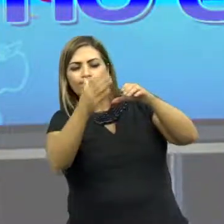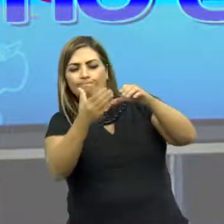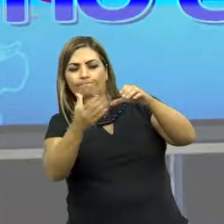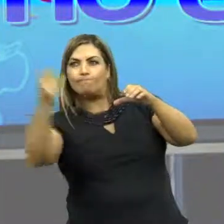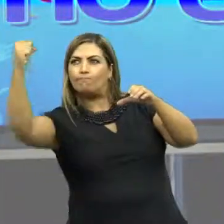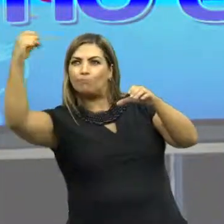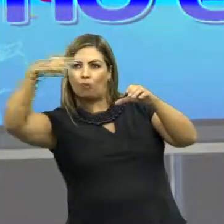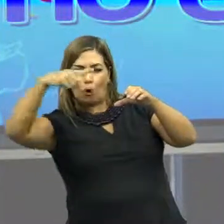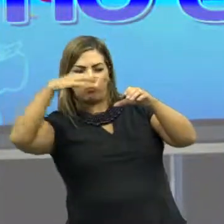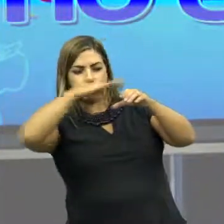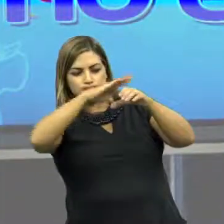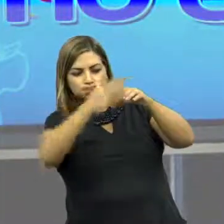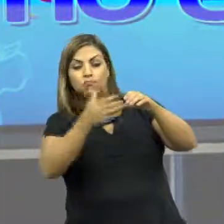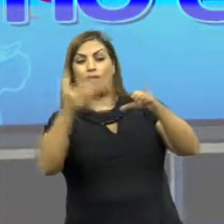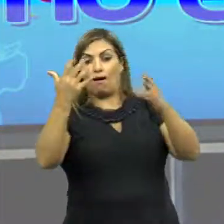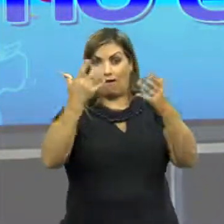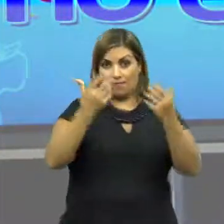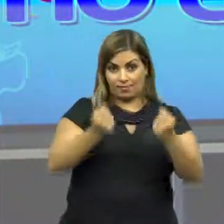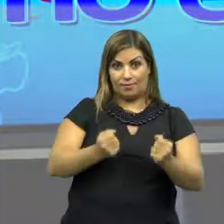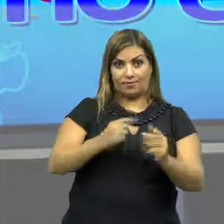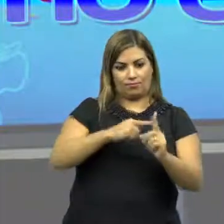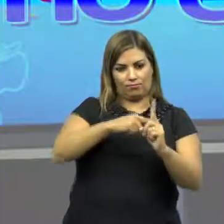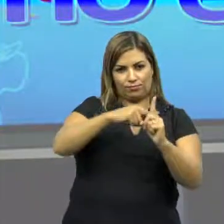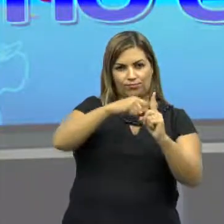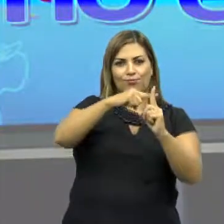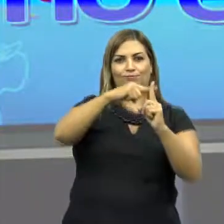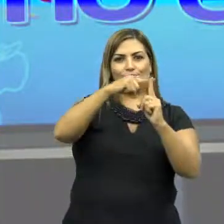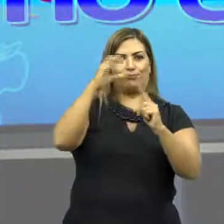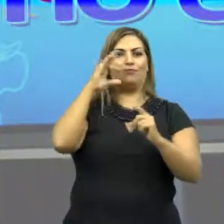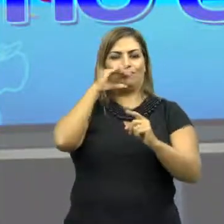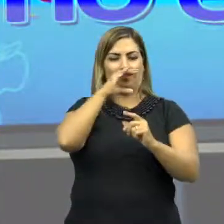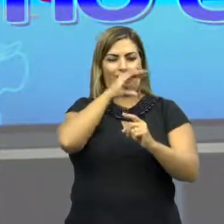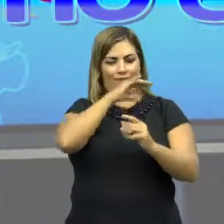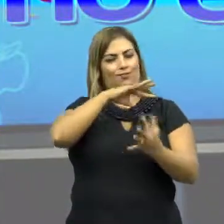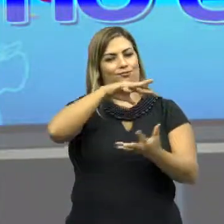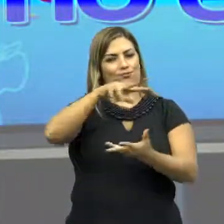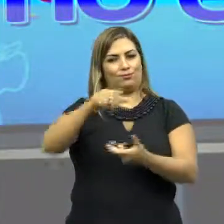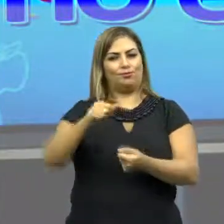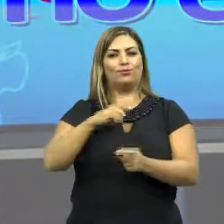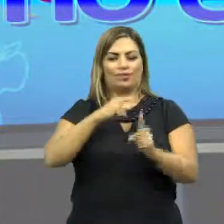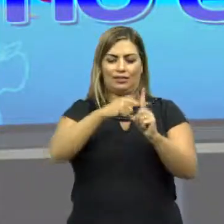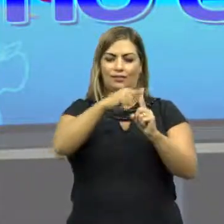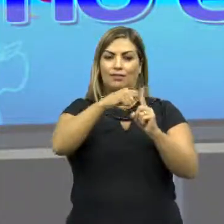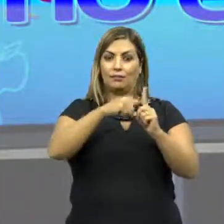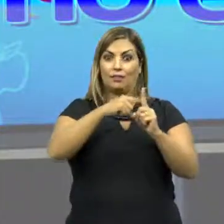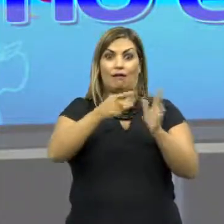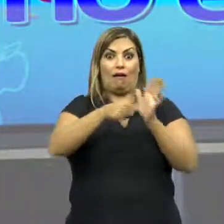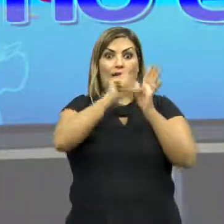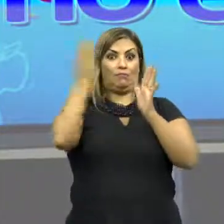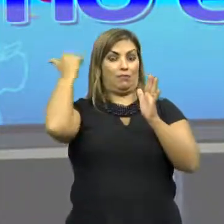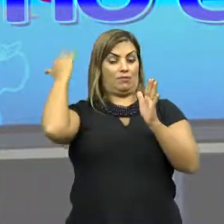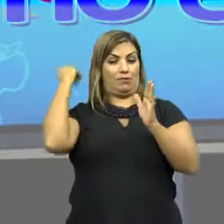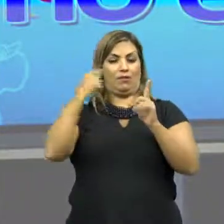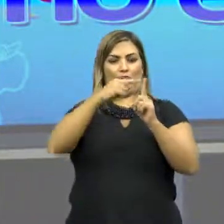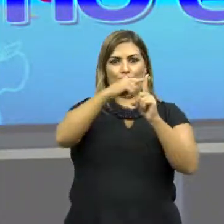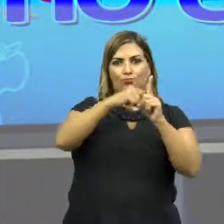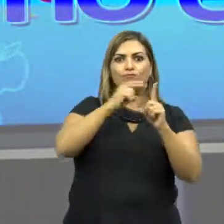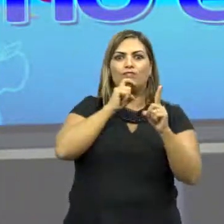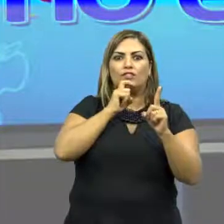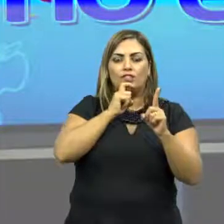estratosfera, e assim permitindo o maior aquecimento do planeta Terra, que teria a temperatura muito baixa,